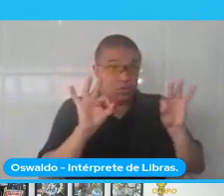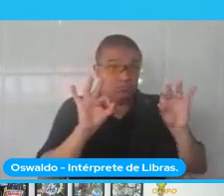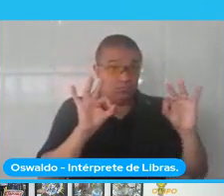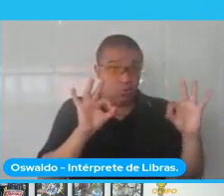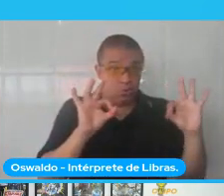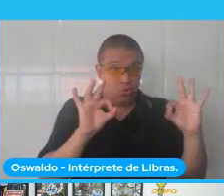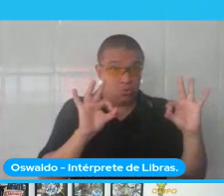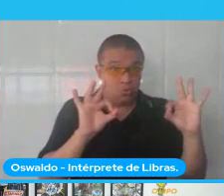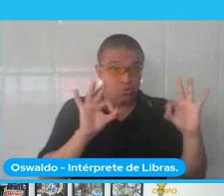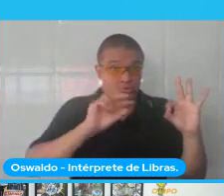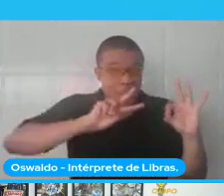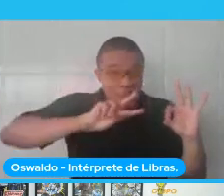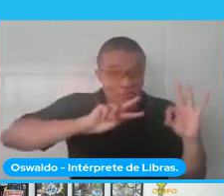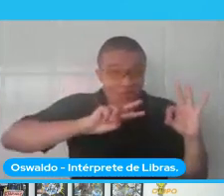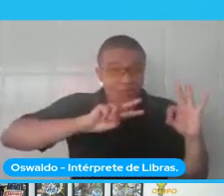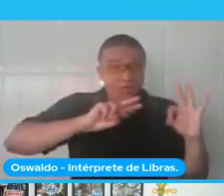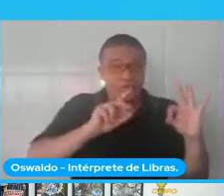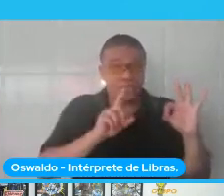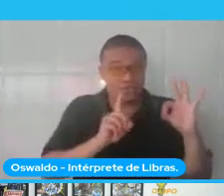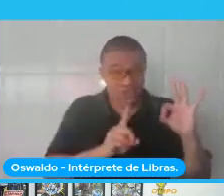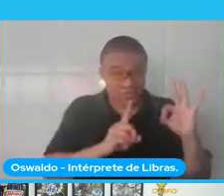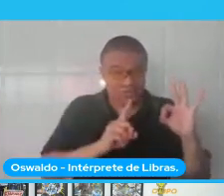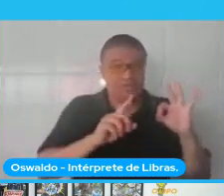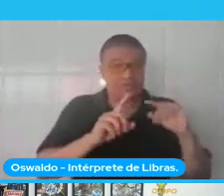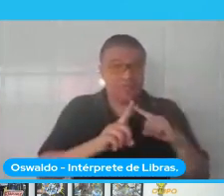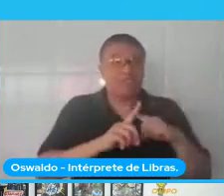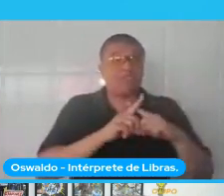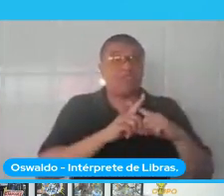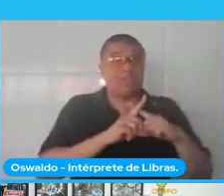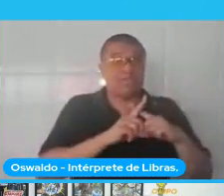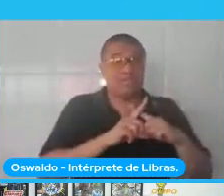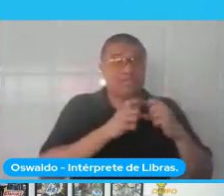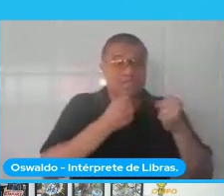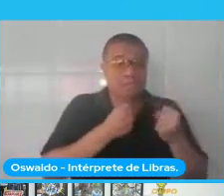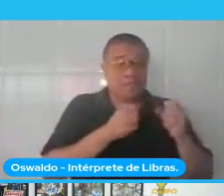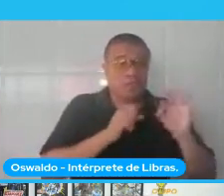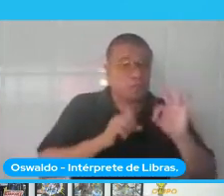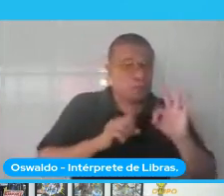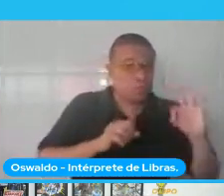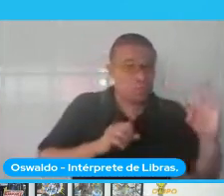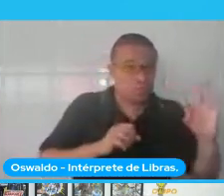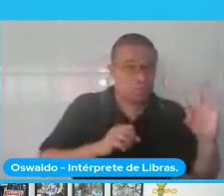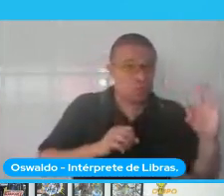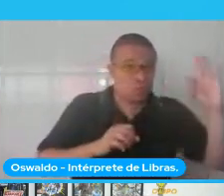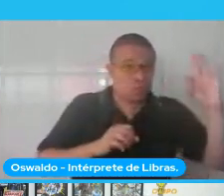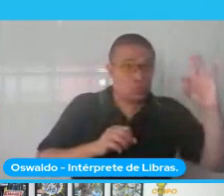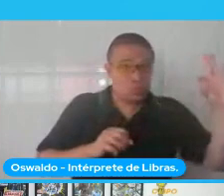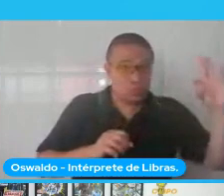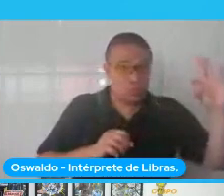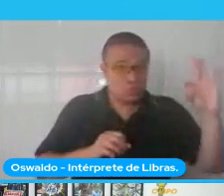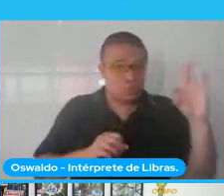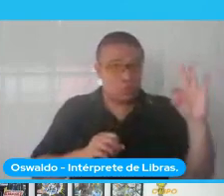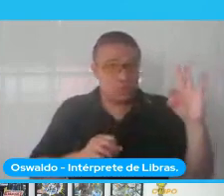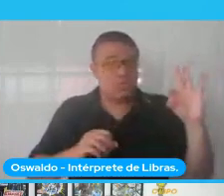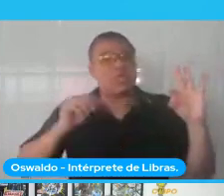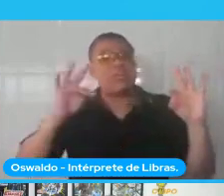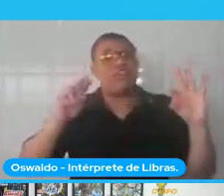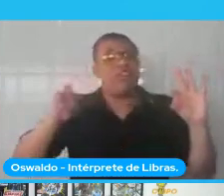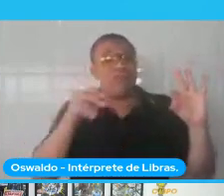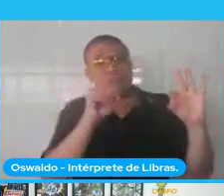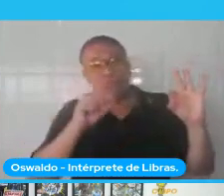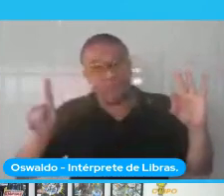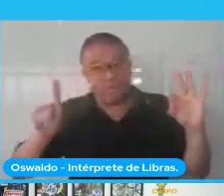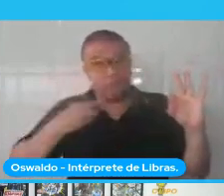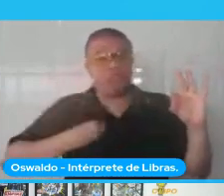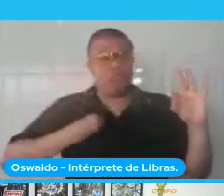ele é multiplicado por esse peso e aí ele passa por alguns fatores como por exemplo uma função de ativação não vou entrar no mérito